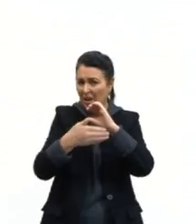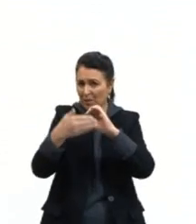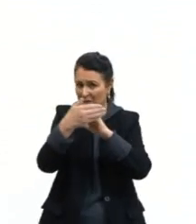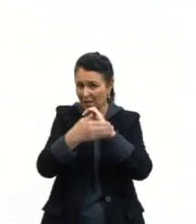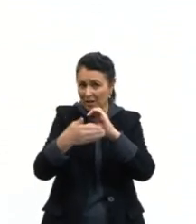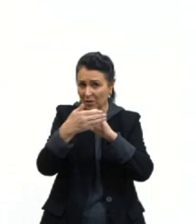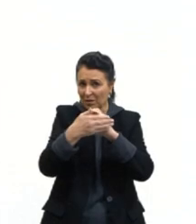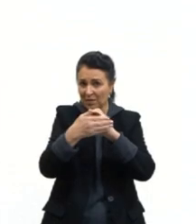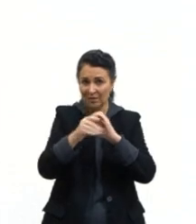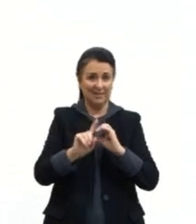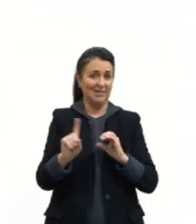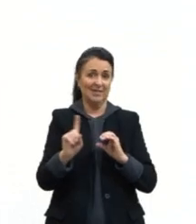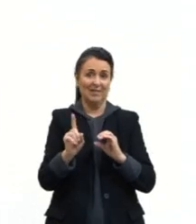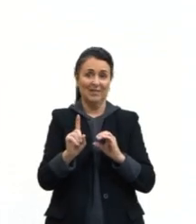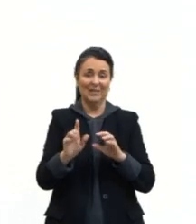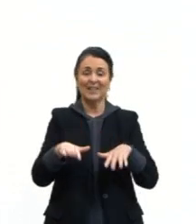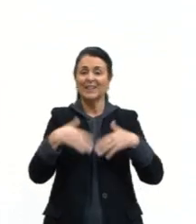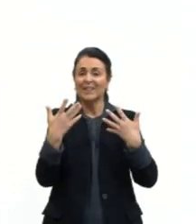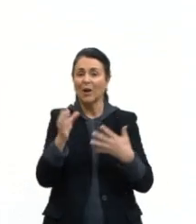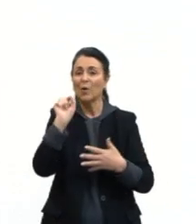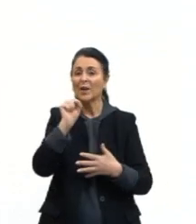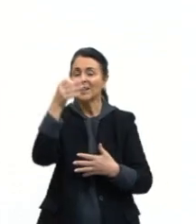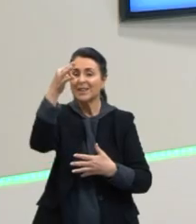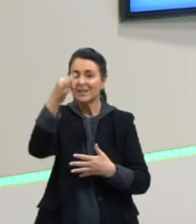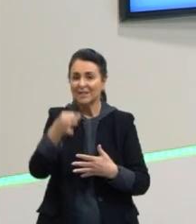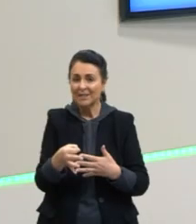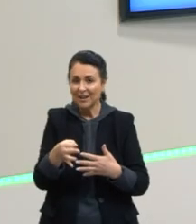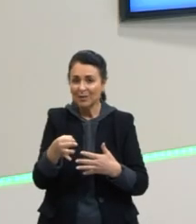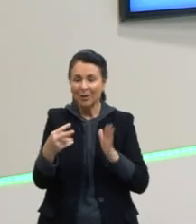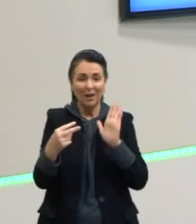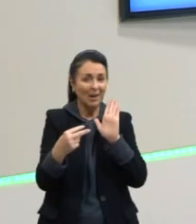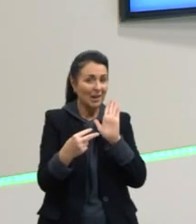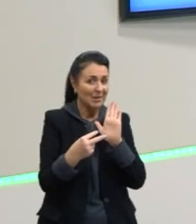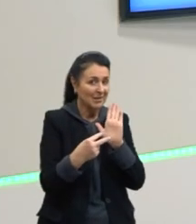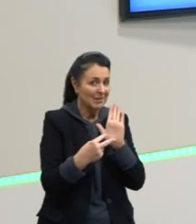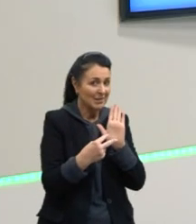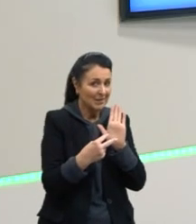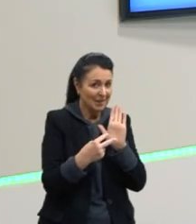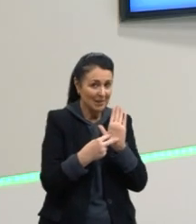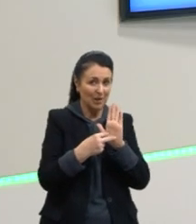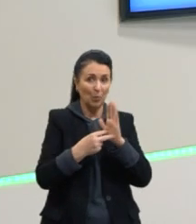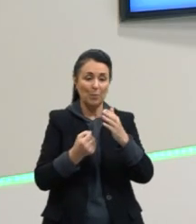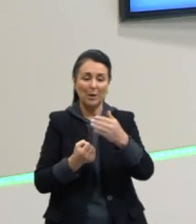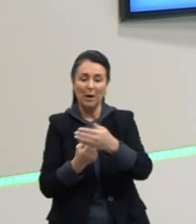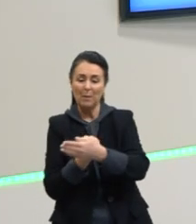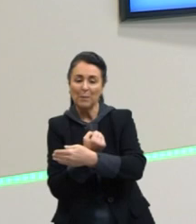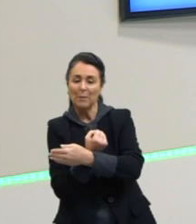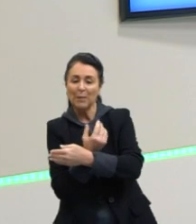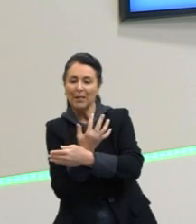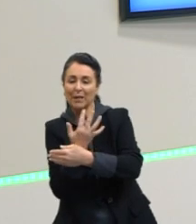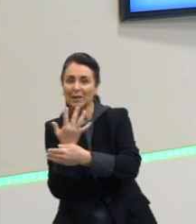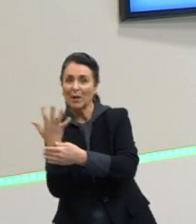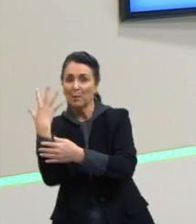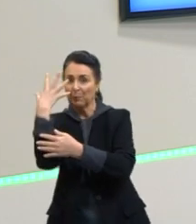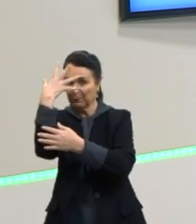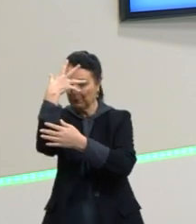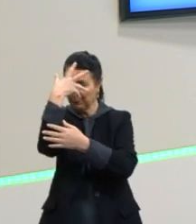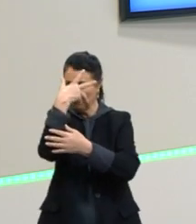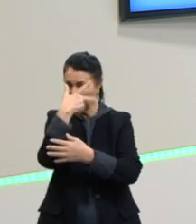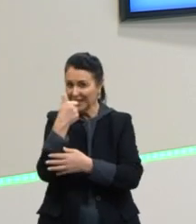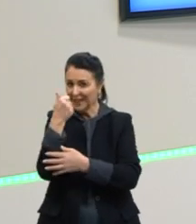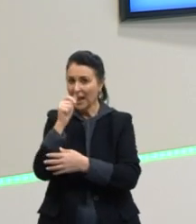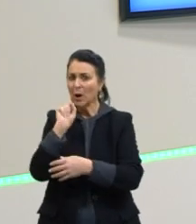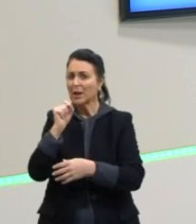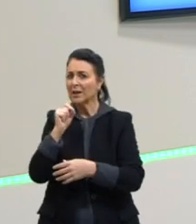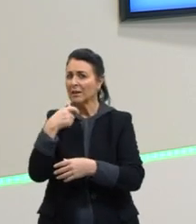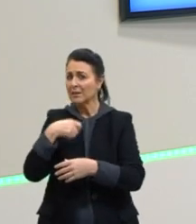Reserva de energia. Então, a gente tem que atentar, para garantir um crescimento satisfatório para o que a planta vai